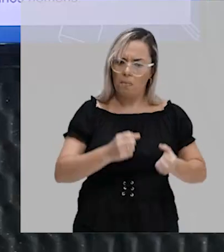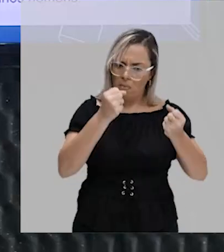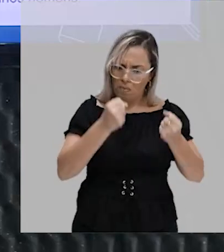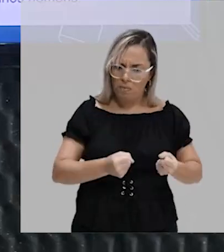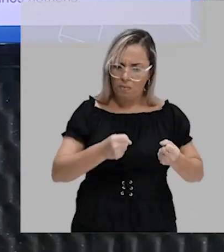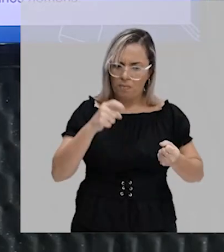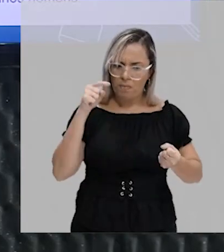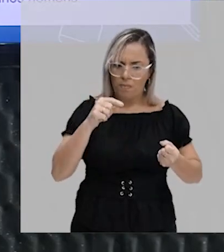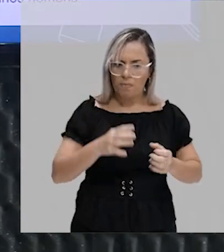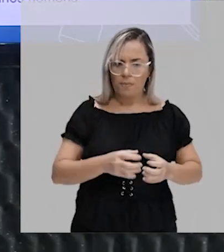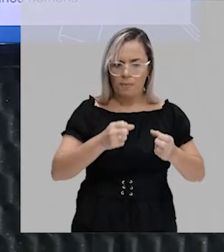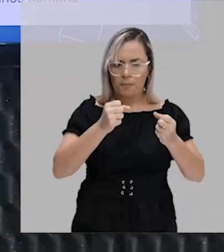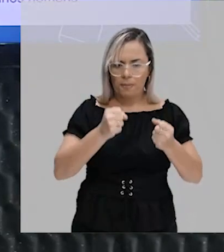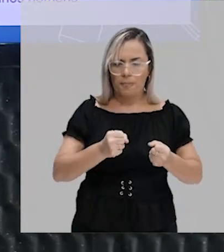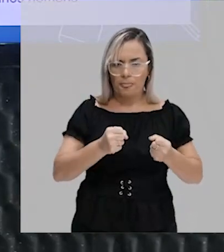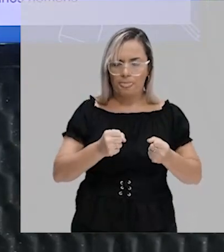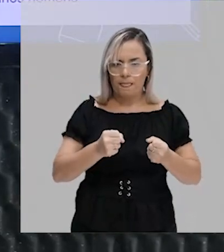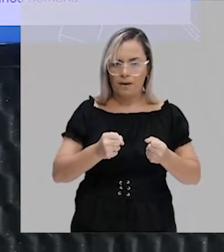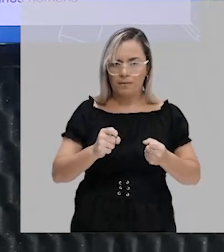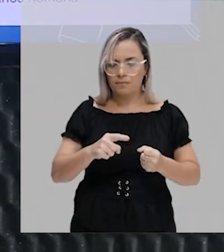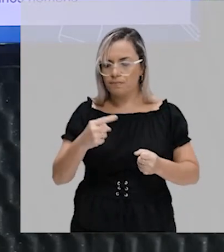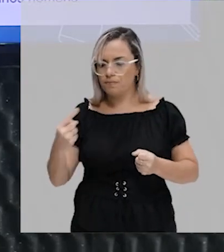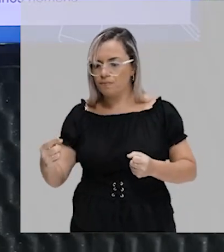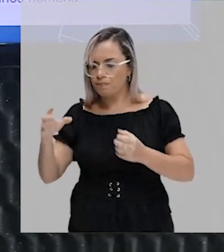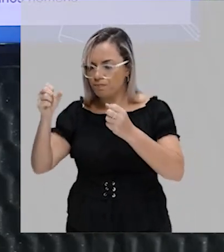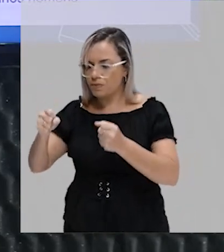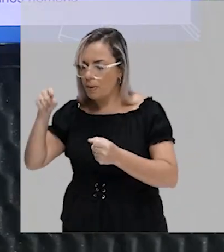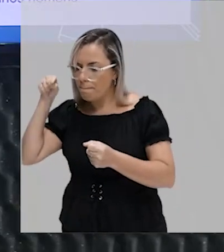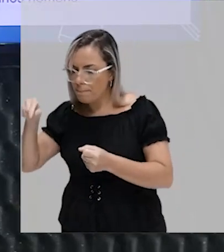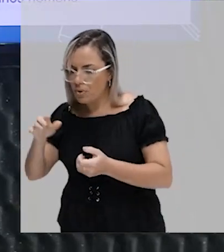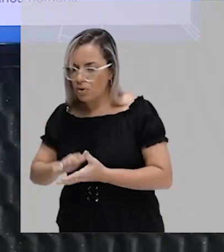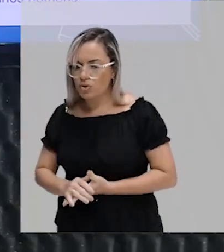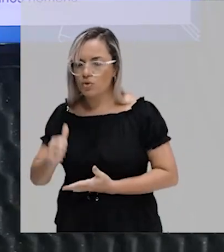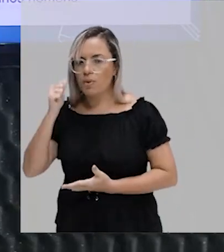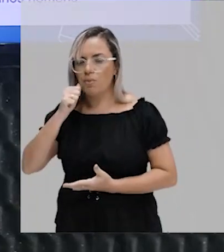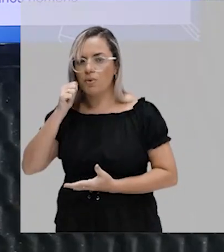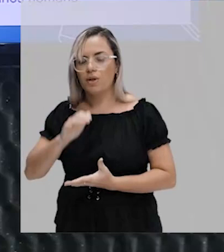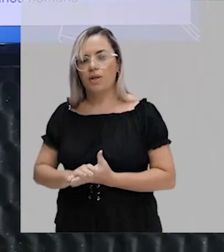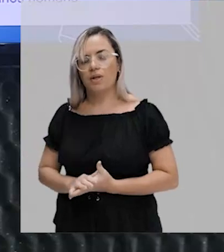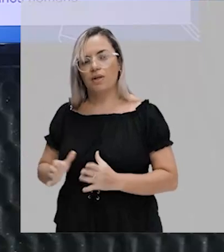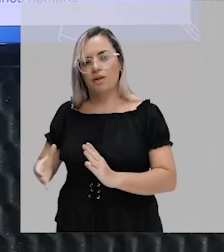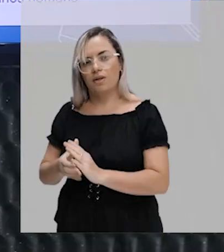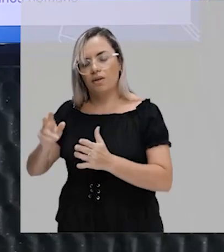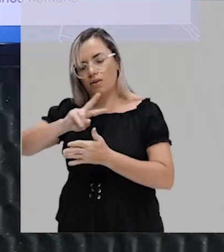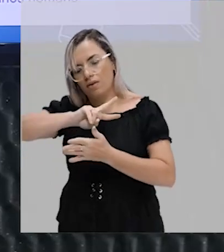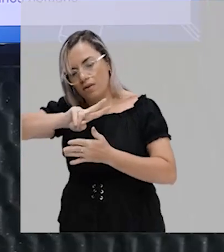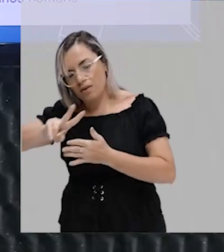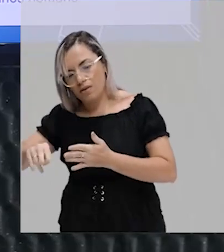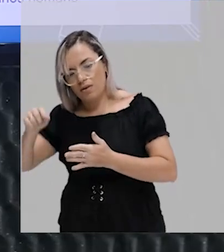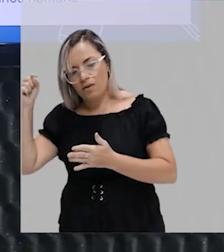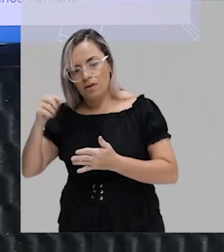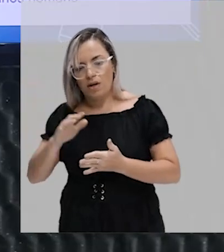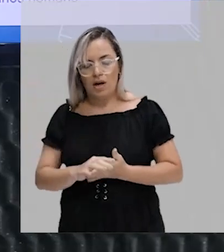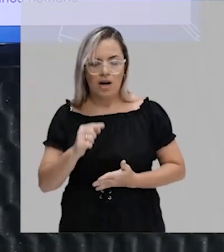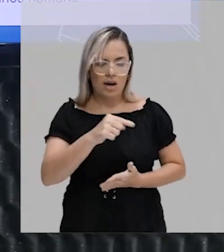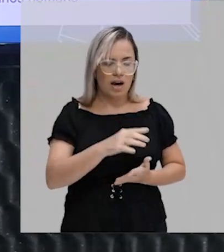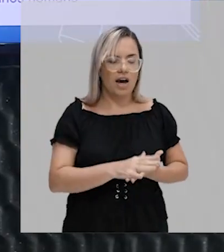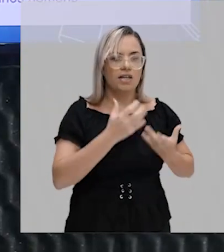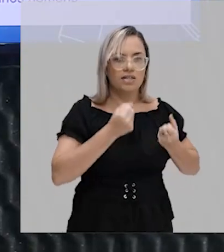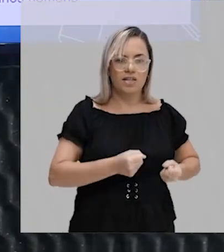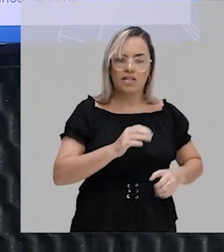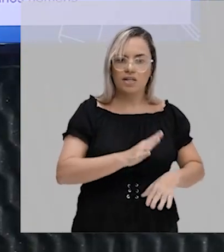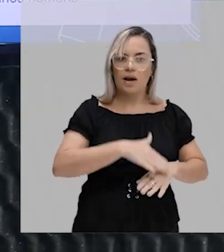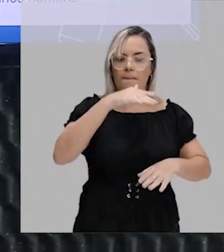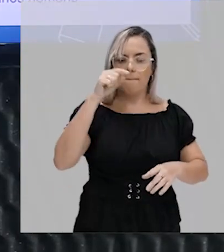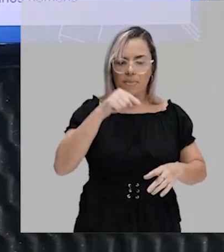poliginia, ou seja, o fato de que um homem possa se unir com várias mulheres. A gente percebe isso